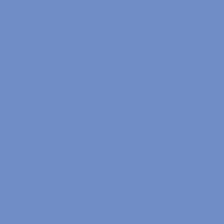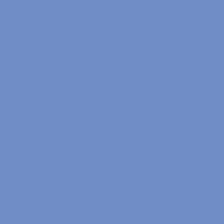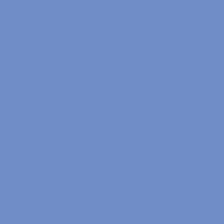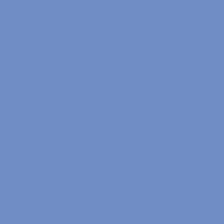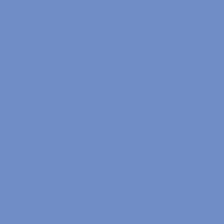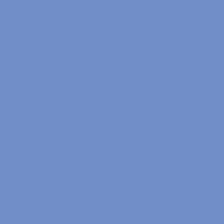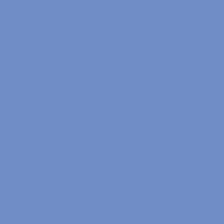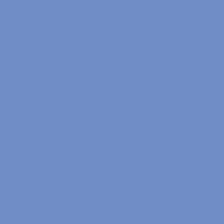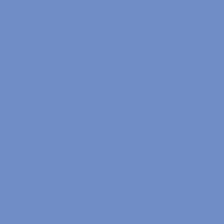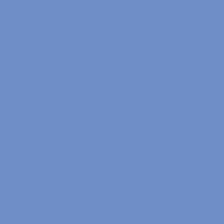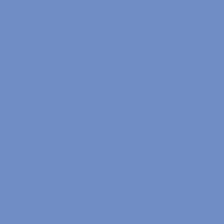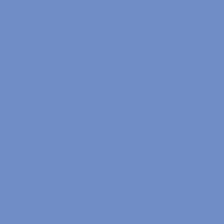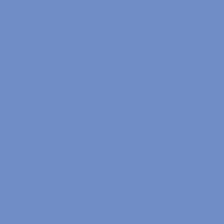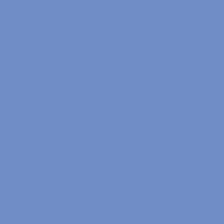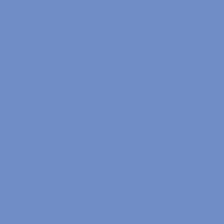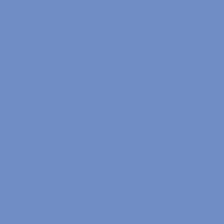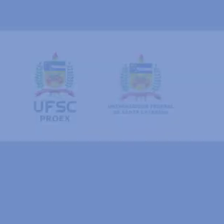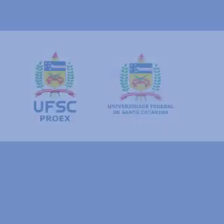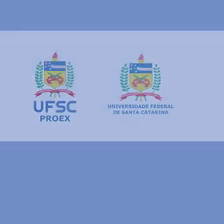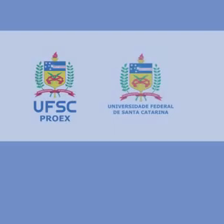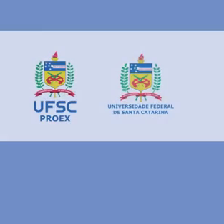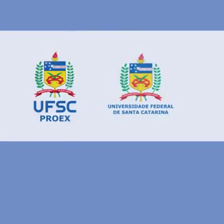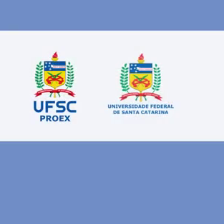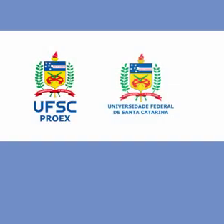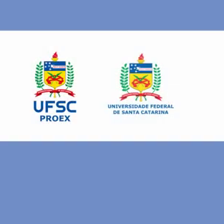Música Música